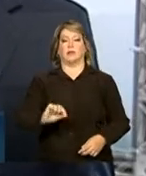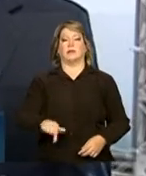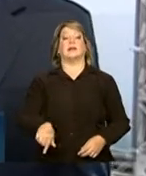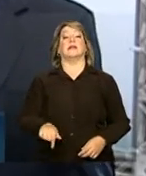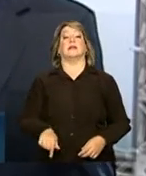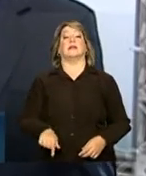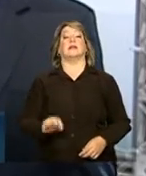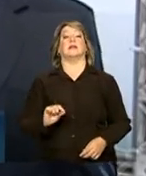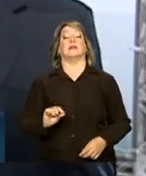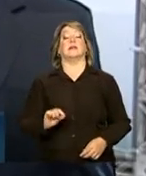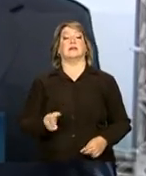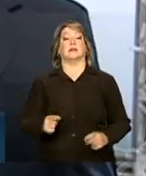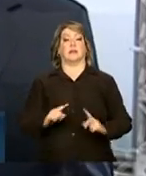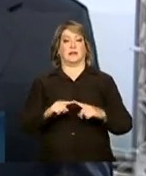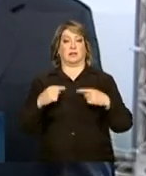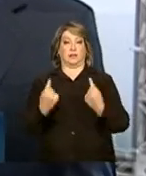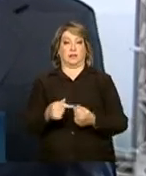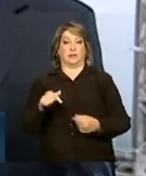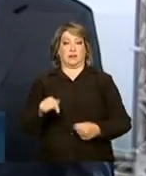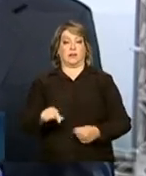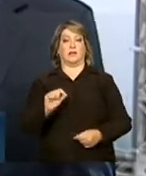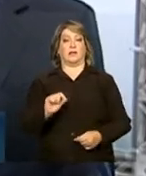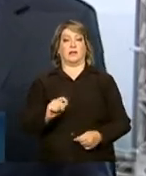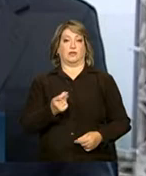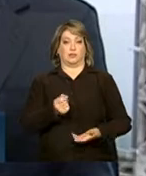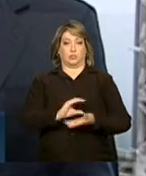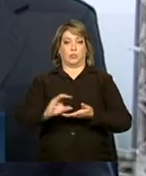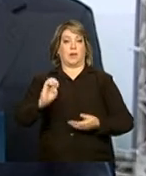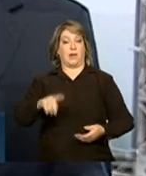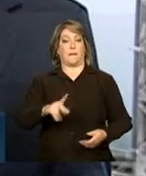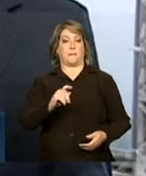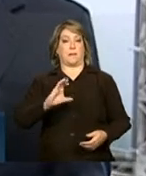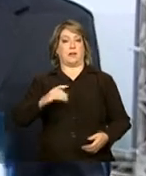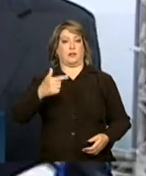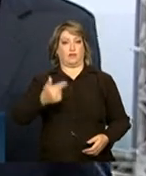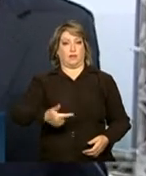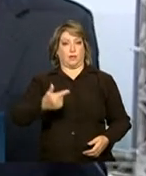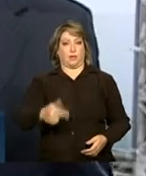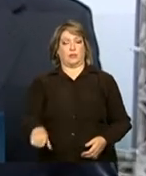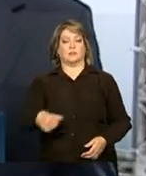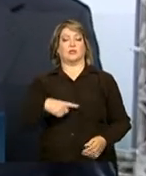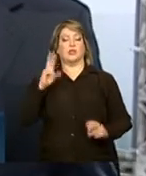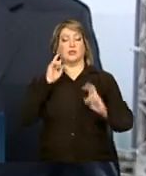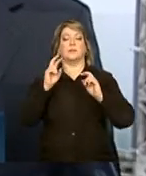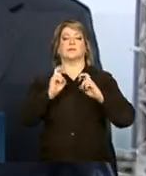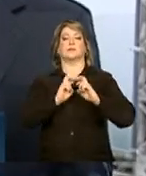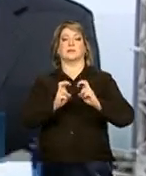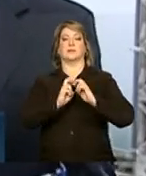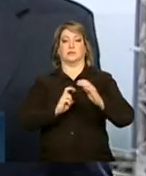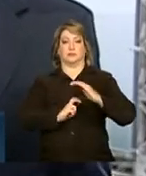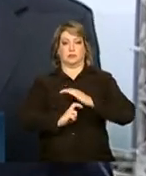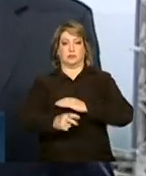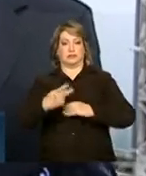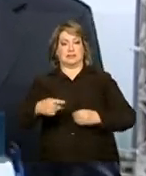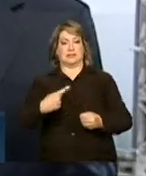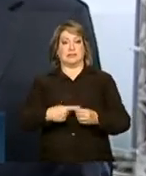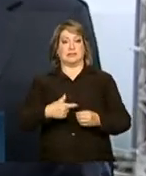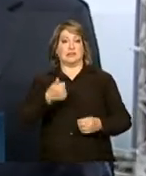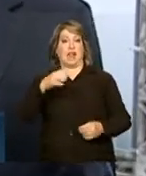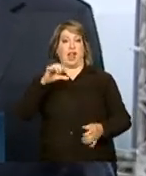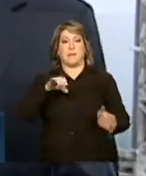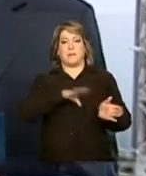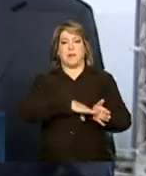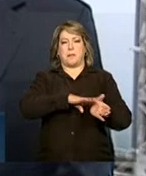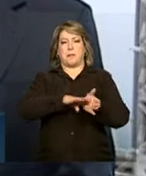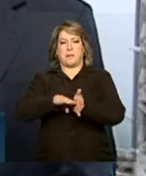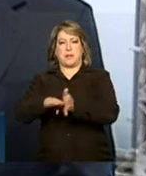são do programa de aceleração do crescimento PAC-2. Já sobre o metrô da cidade, ele vai ter 19 estações e duas